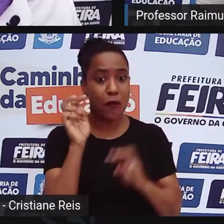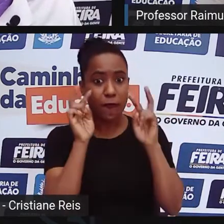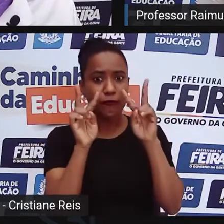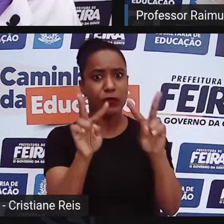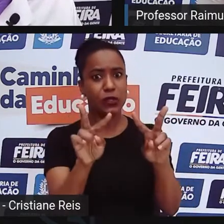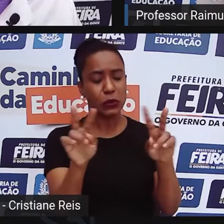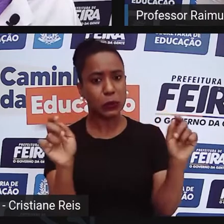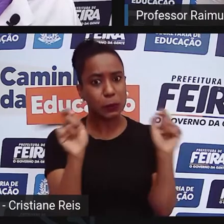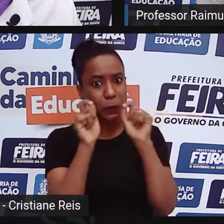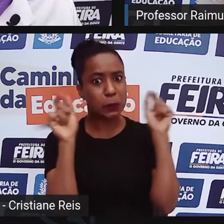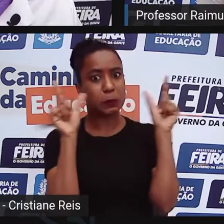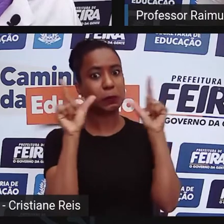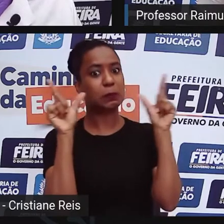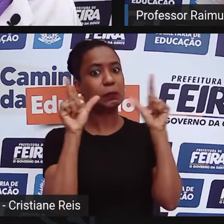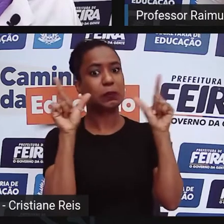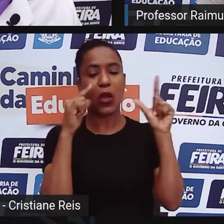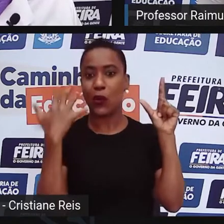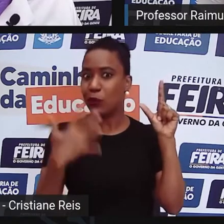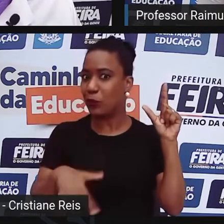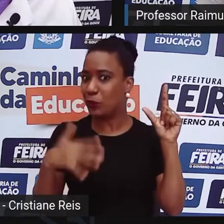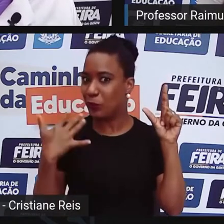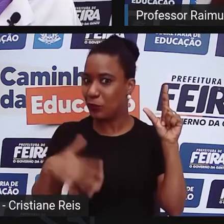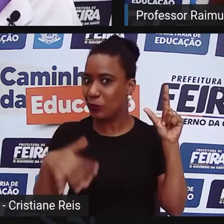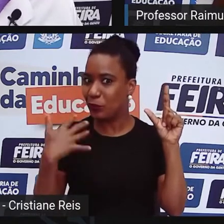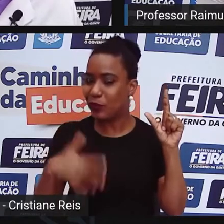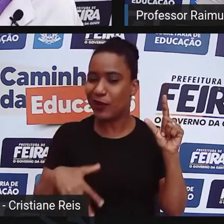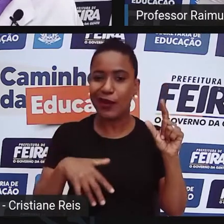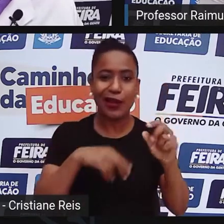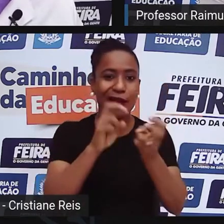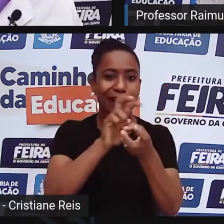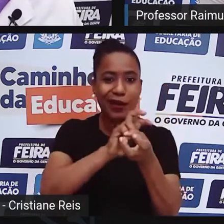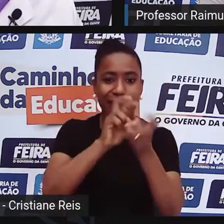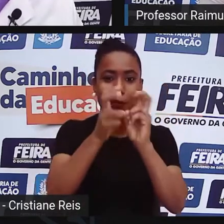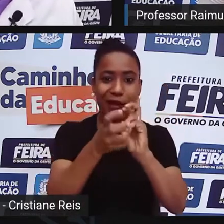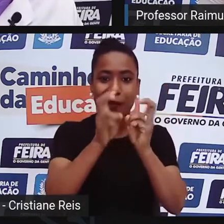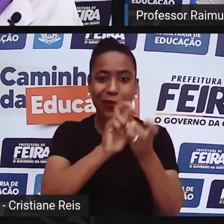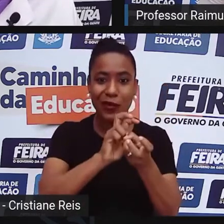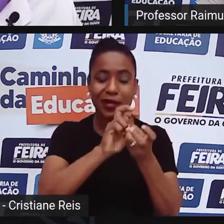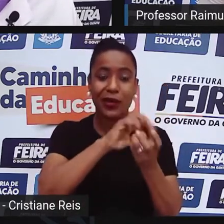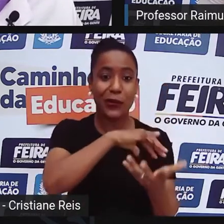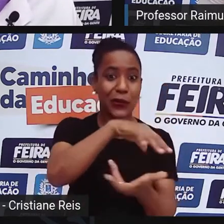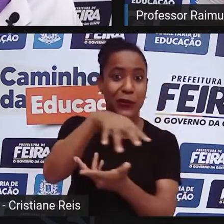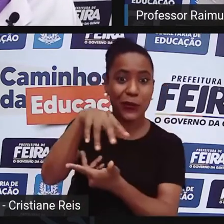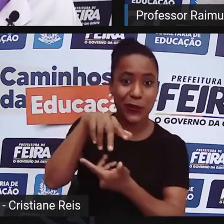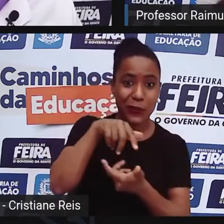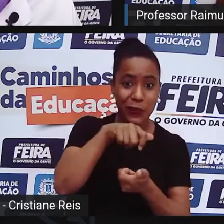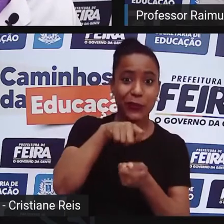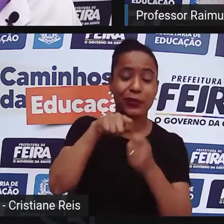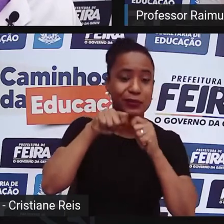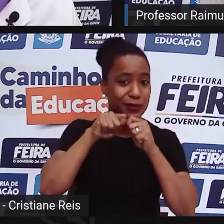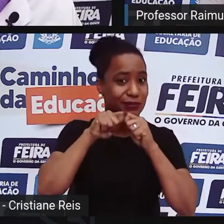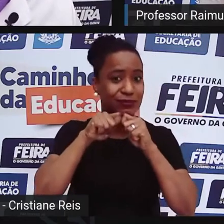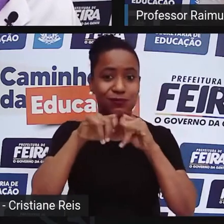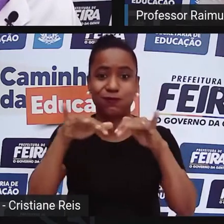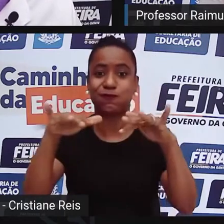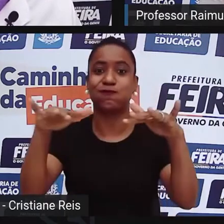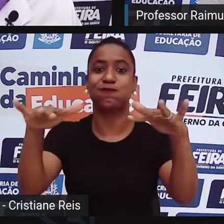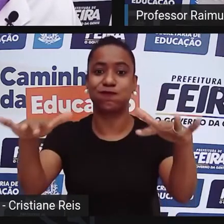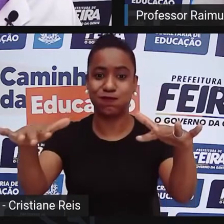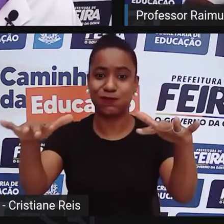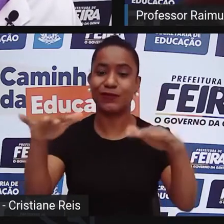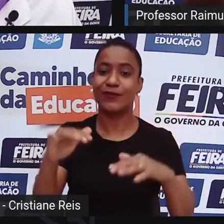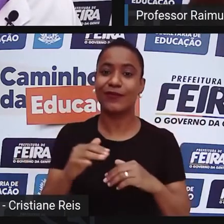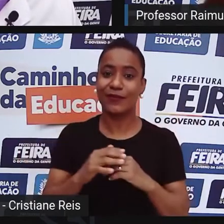que nós conseguimos levar a capoeira para o mundo e lá fora a